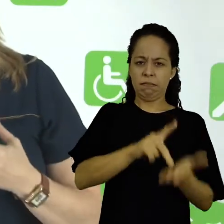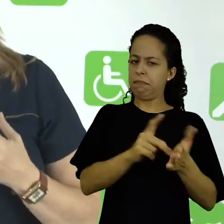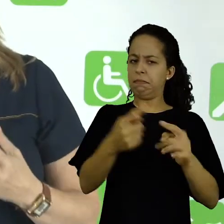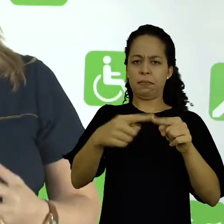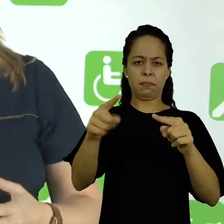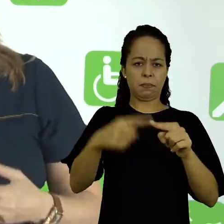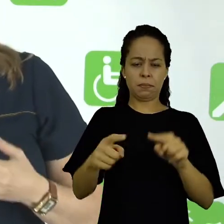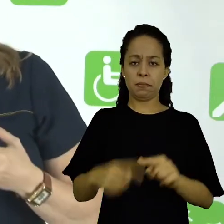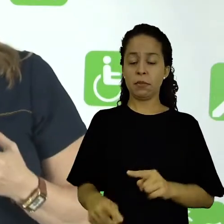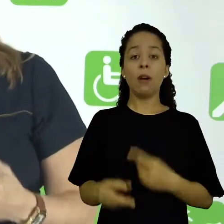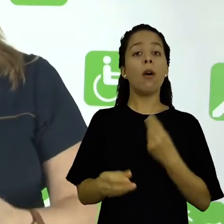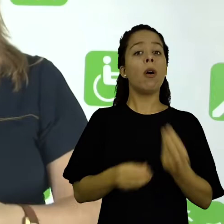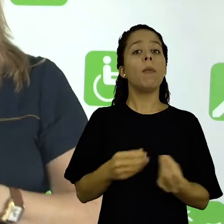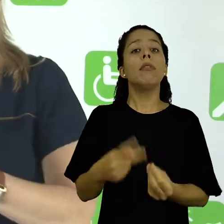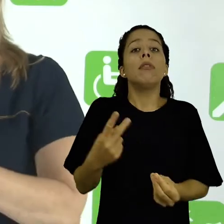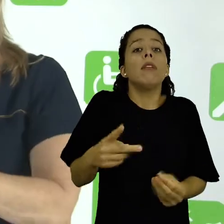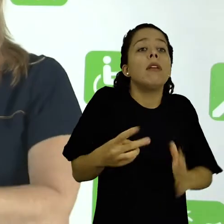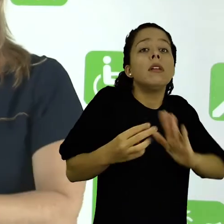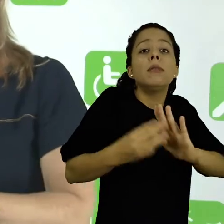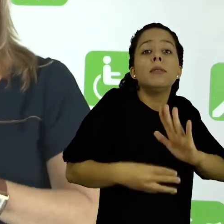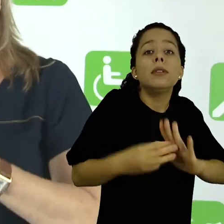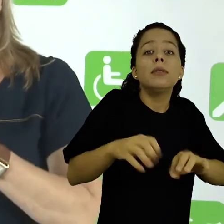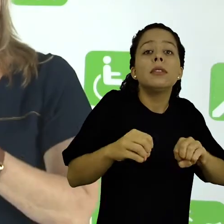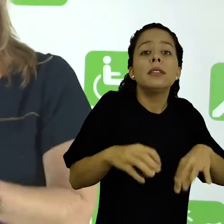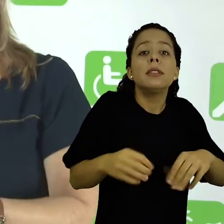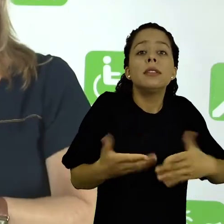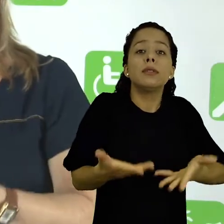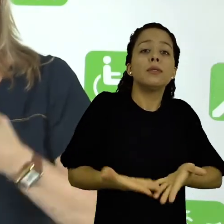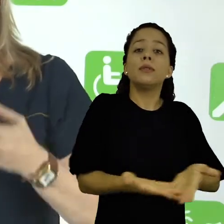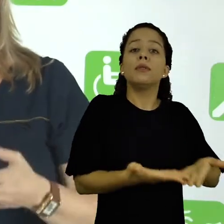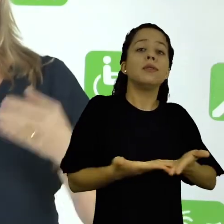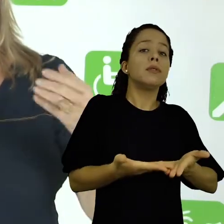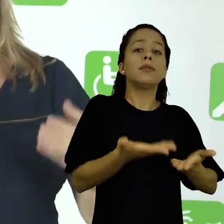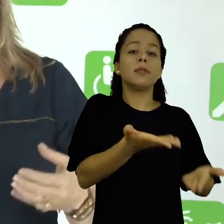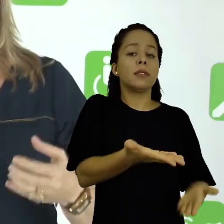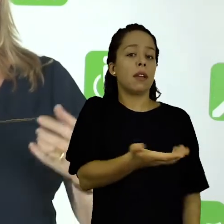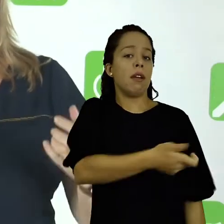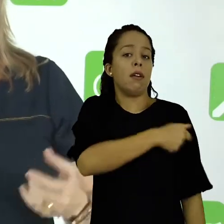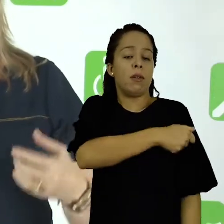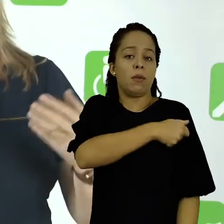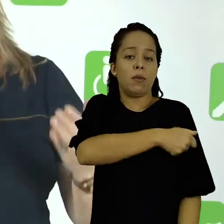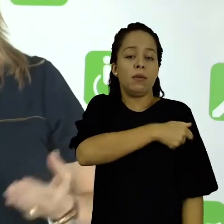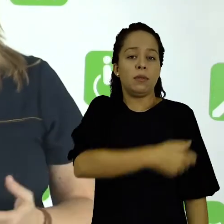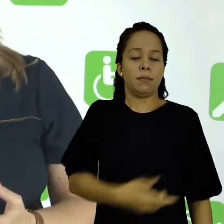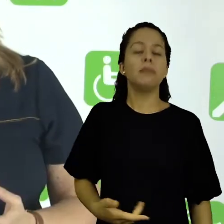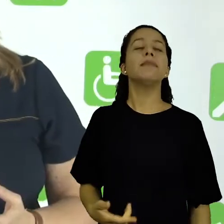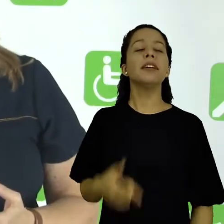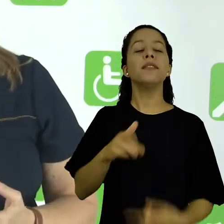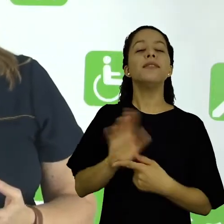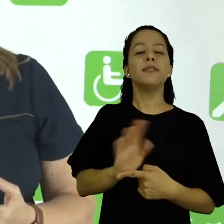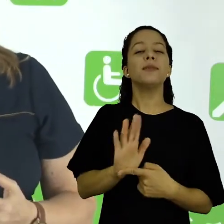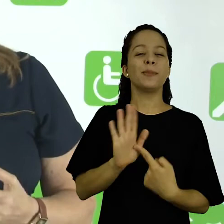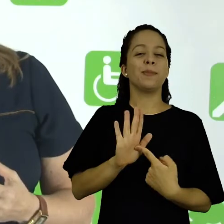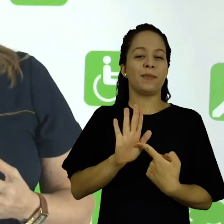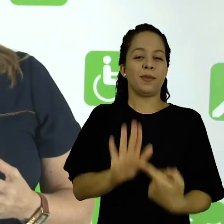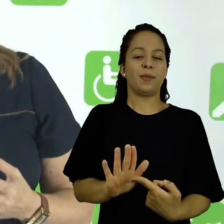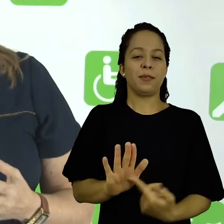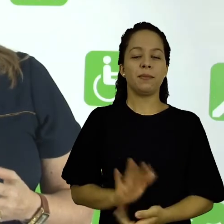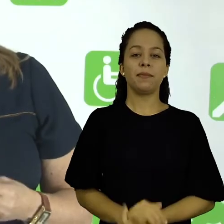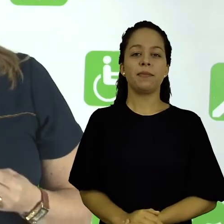Então como ela trabalha metodologias de estudo, de ensino para lidar com esses alunos.